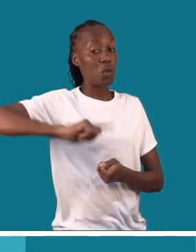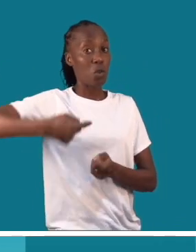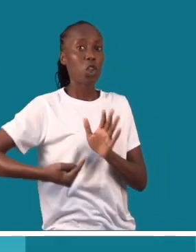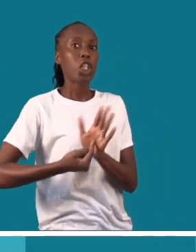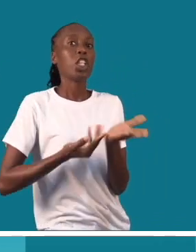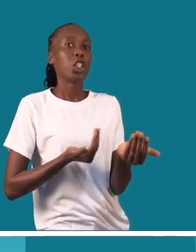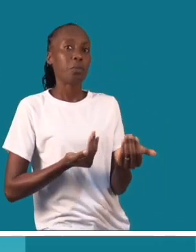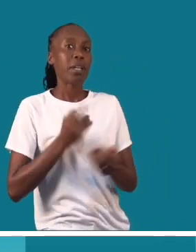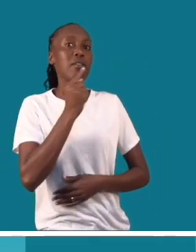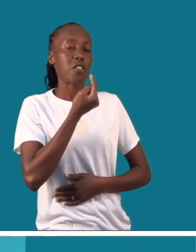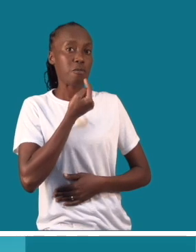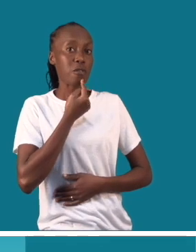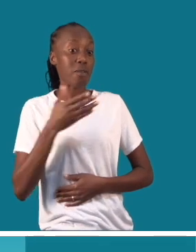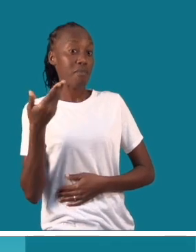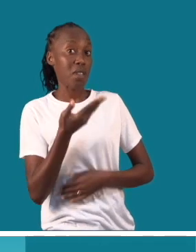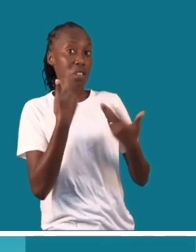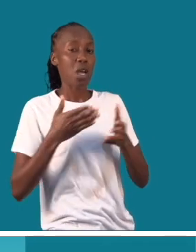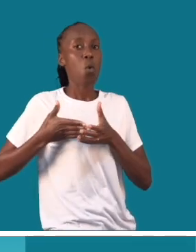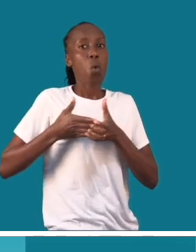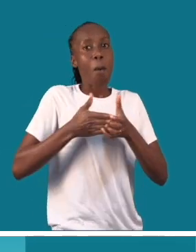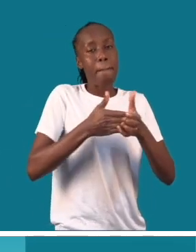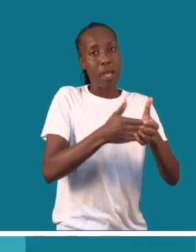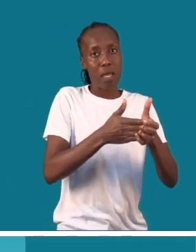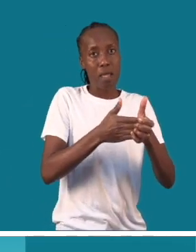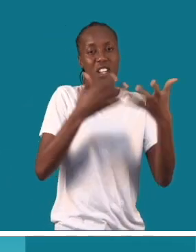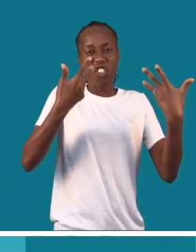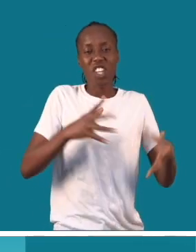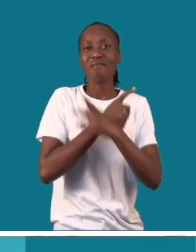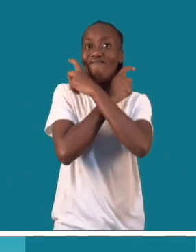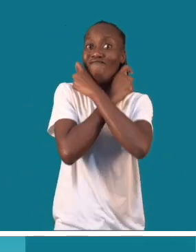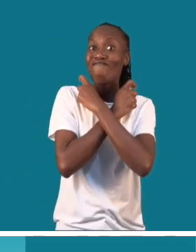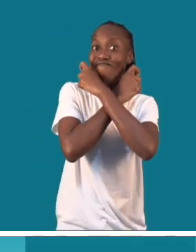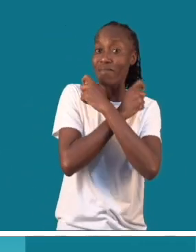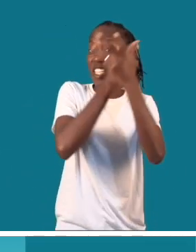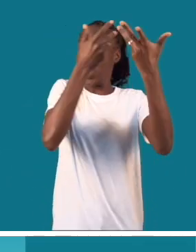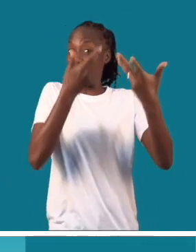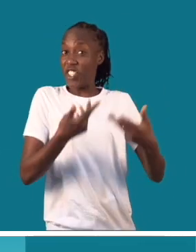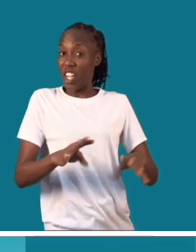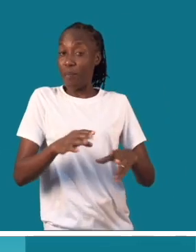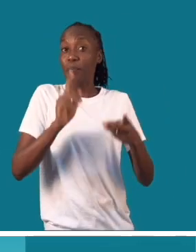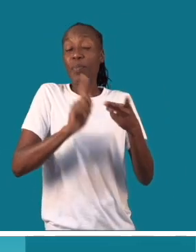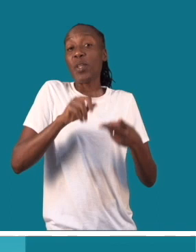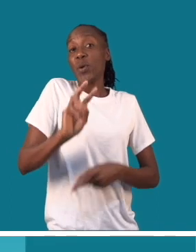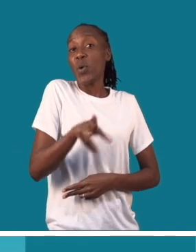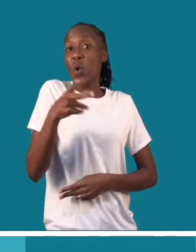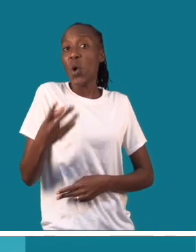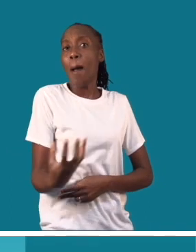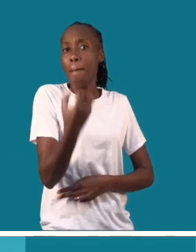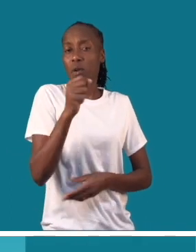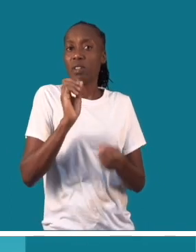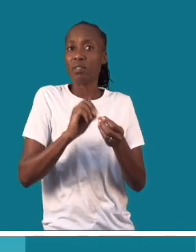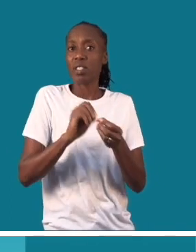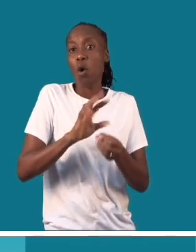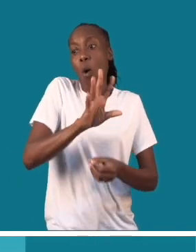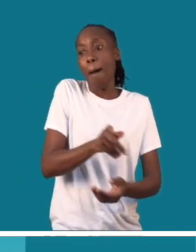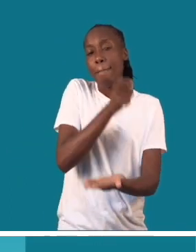se cumpriram uma parte da pena e a outra deve, portanto, pode converter